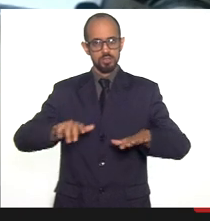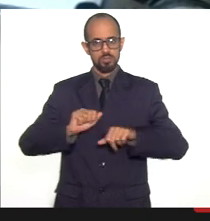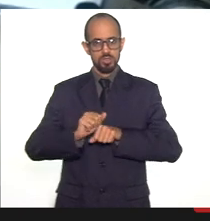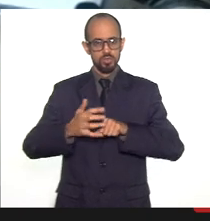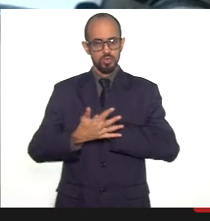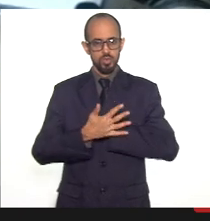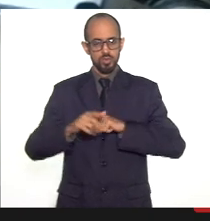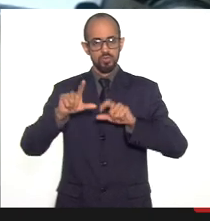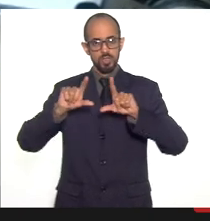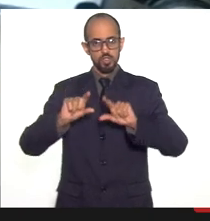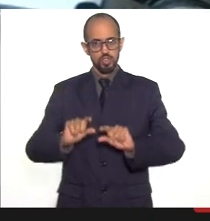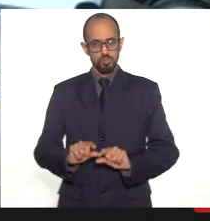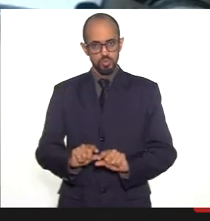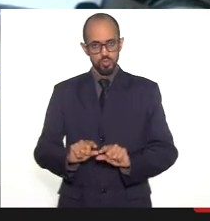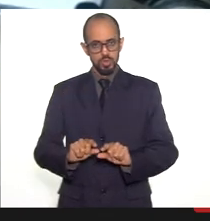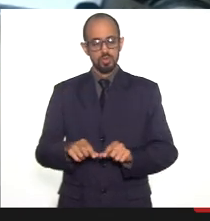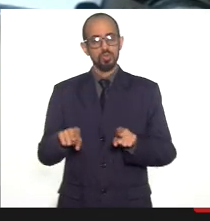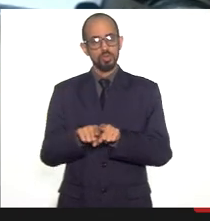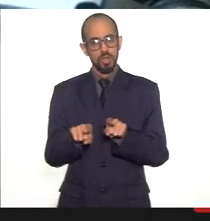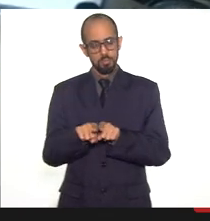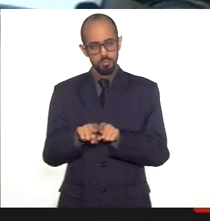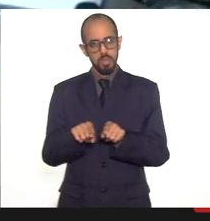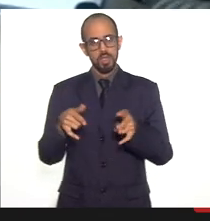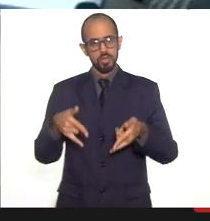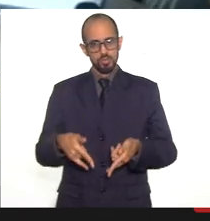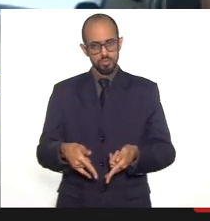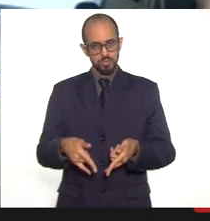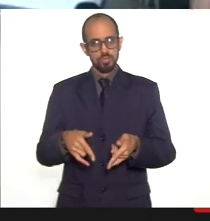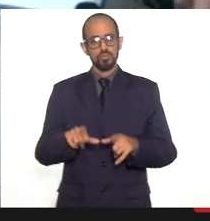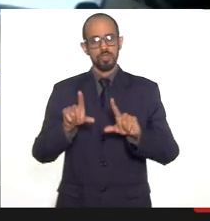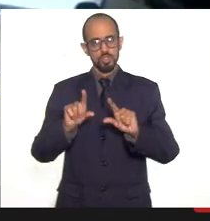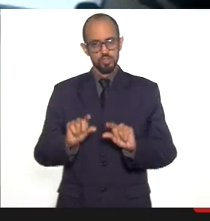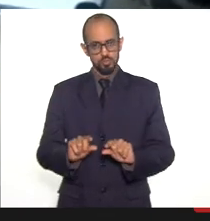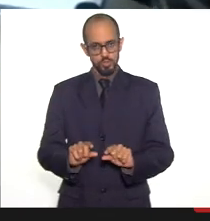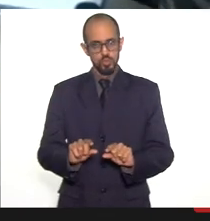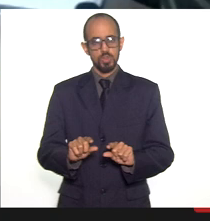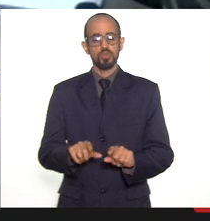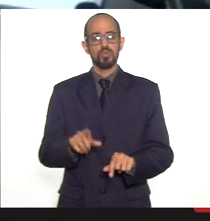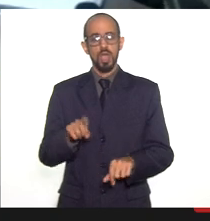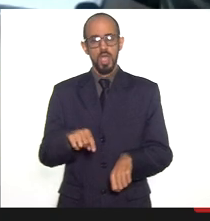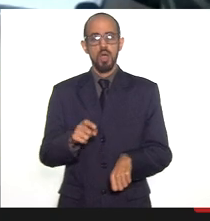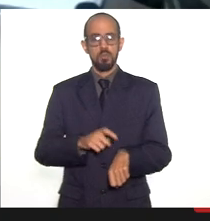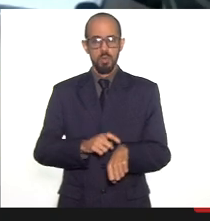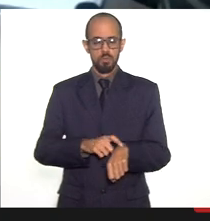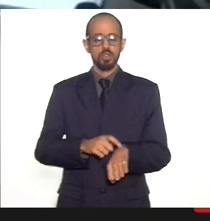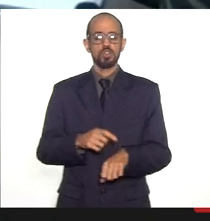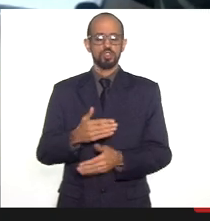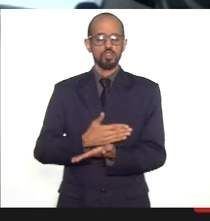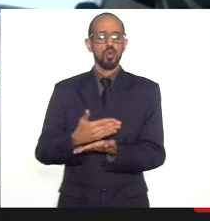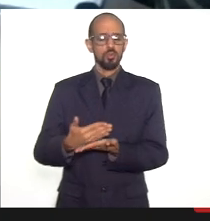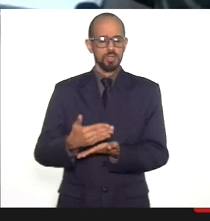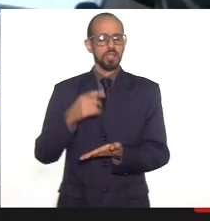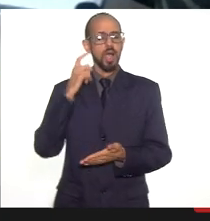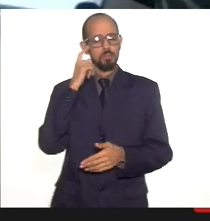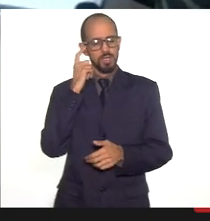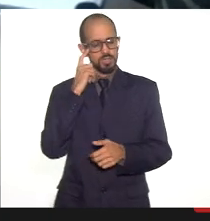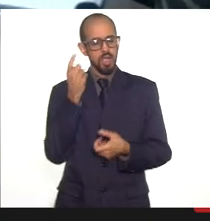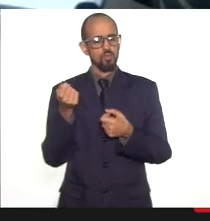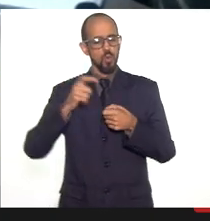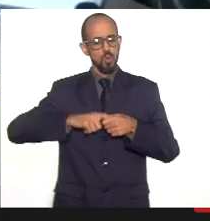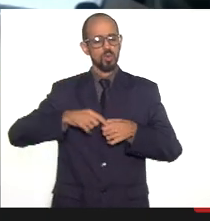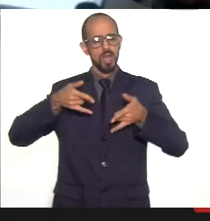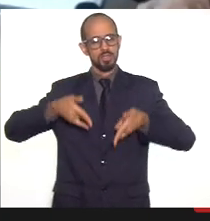caindo, taxa de ocupação vem caindo. Então, é o momento agora de a gente começar a voltar esses leitos a